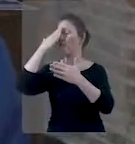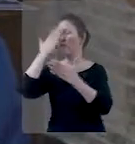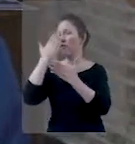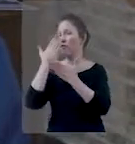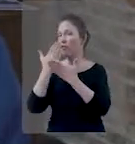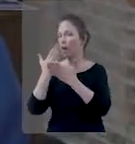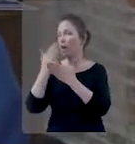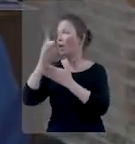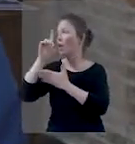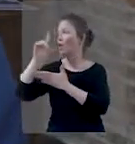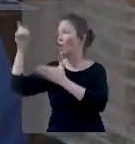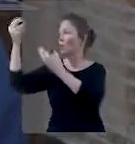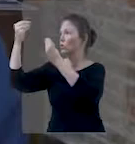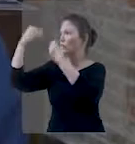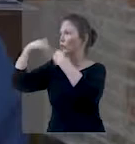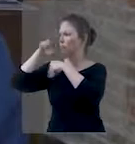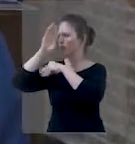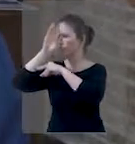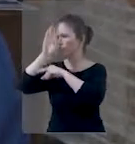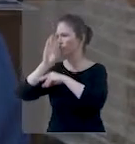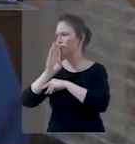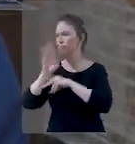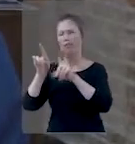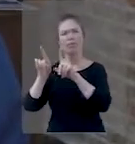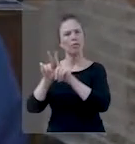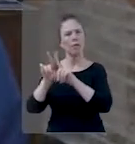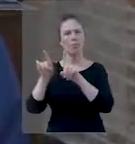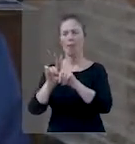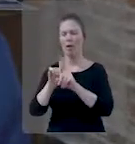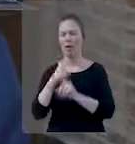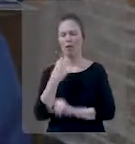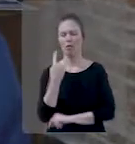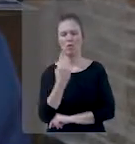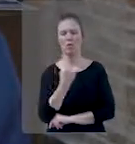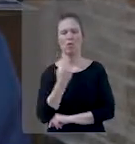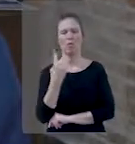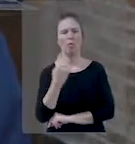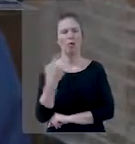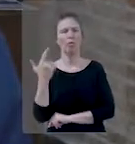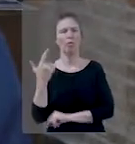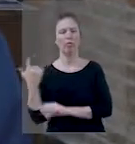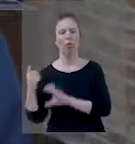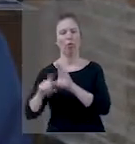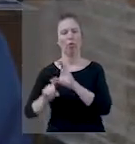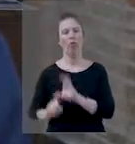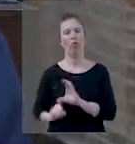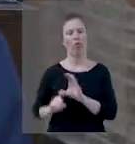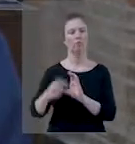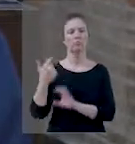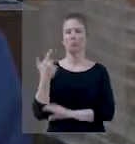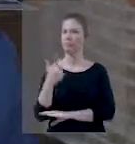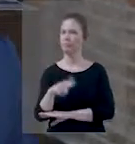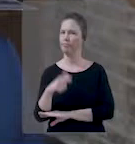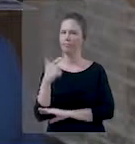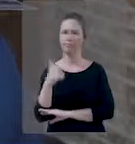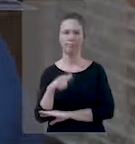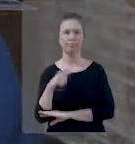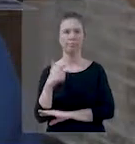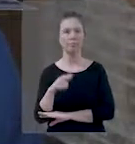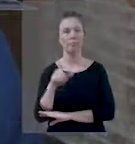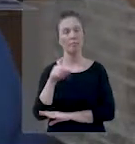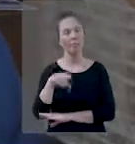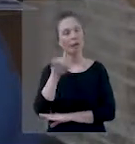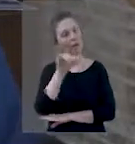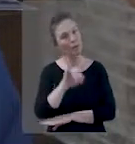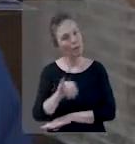mediante a graça de Deus, também uma fé individual que não leva ninguém de carona. Então,